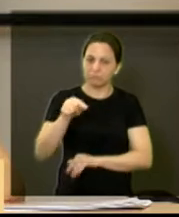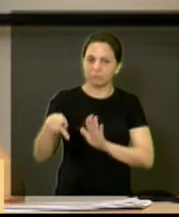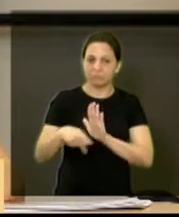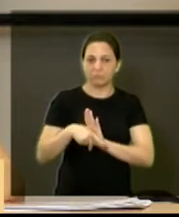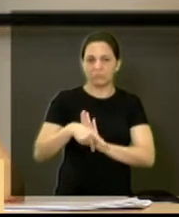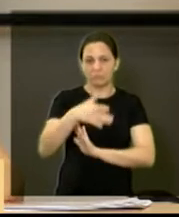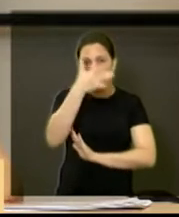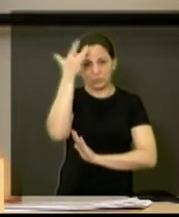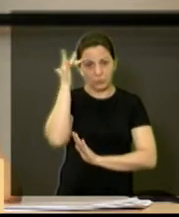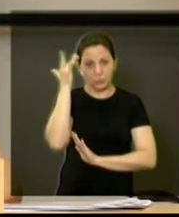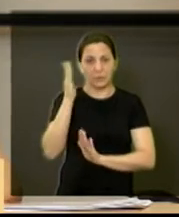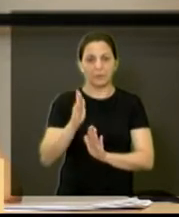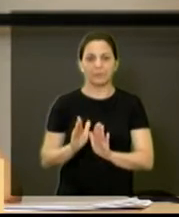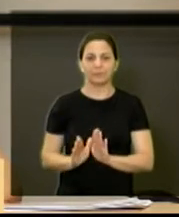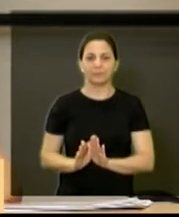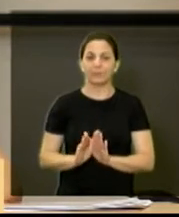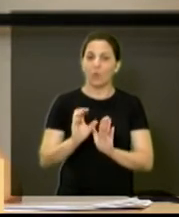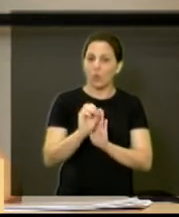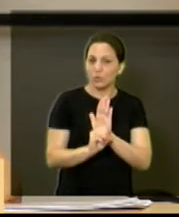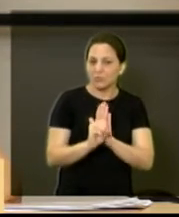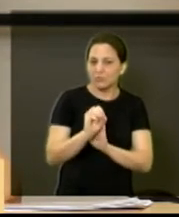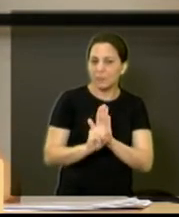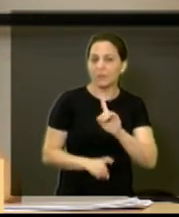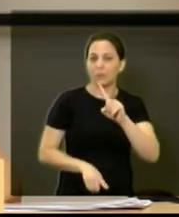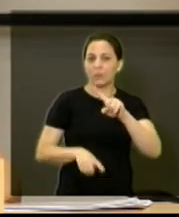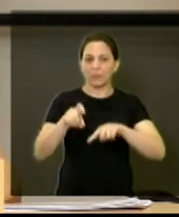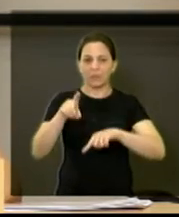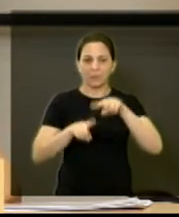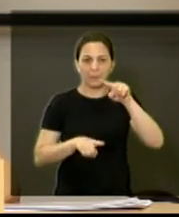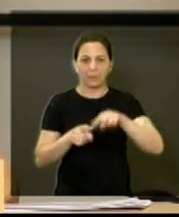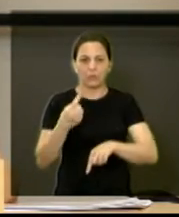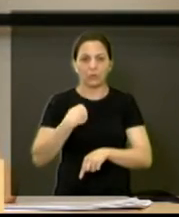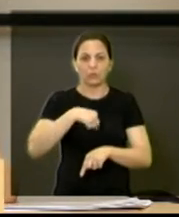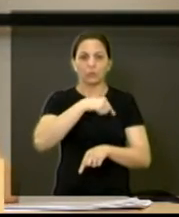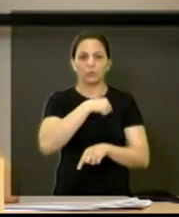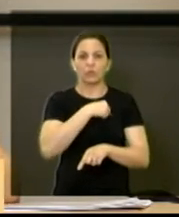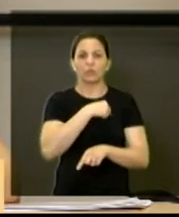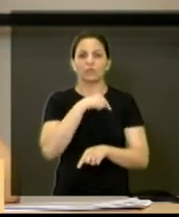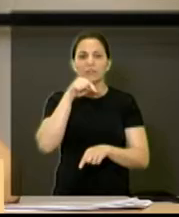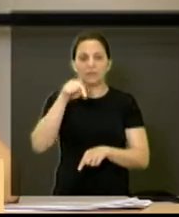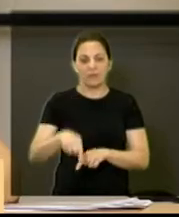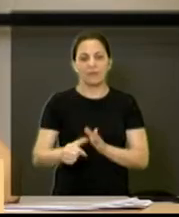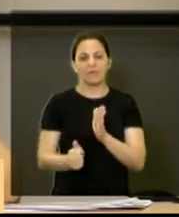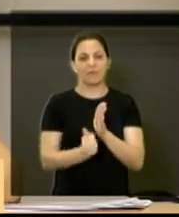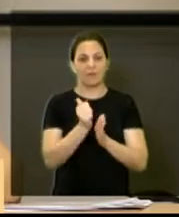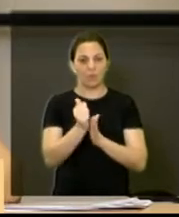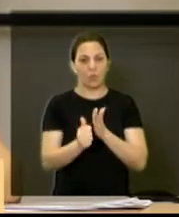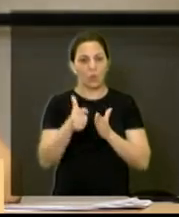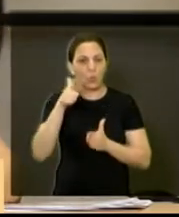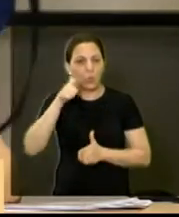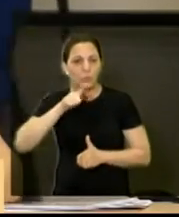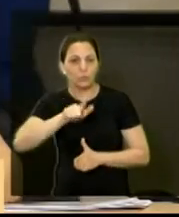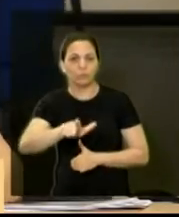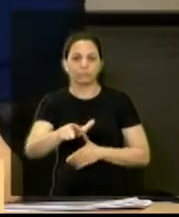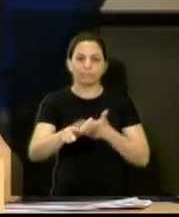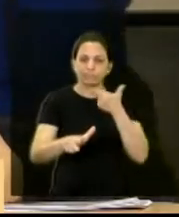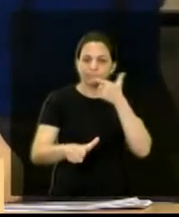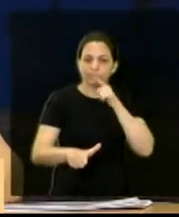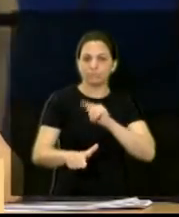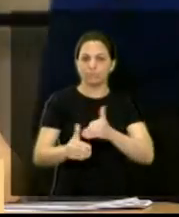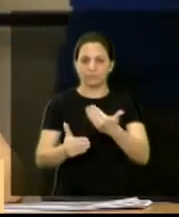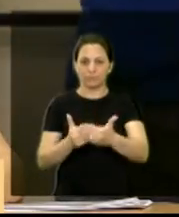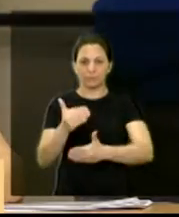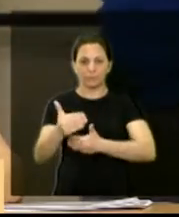orçamento e de equipamentos, a gente, Araraquara, conseguiu avançar no